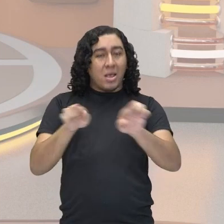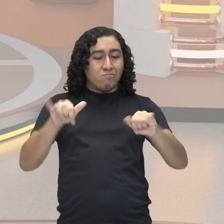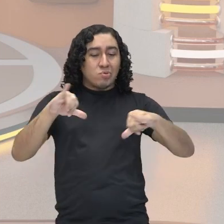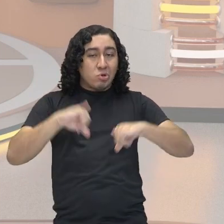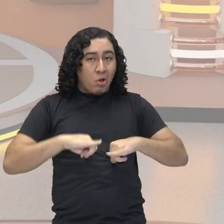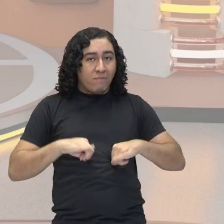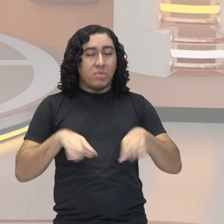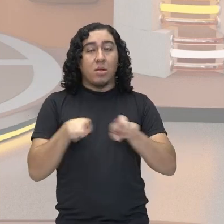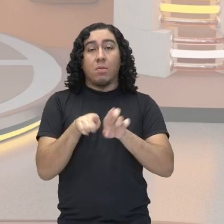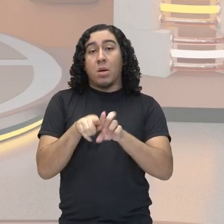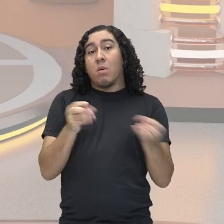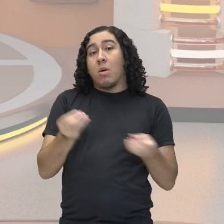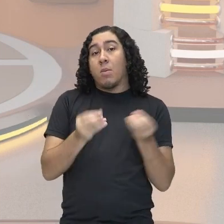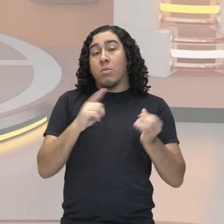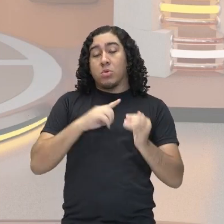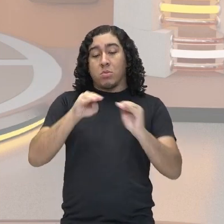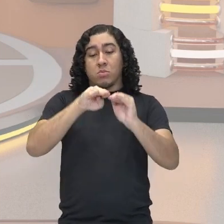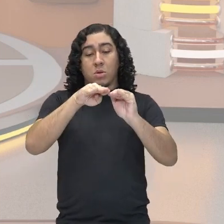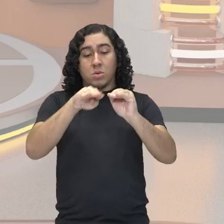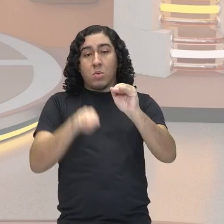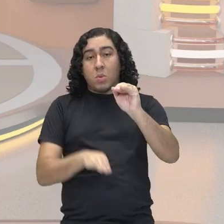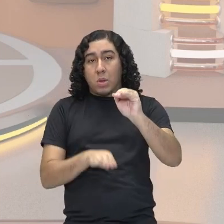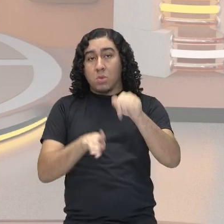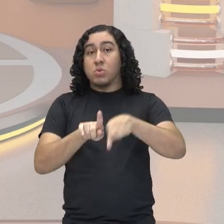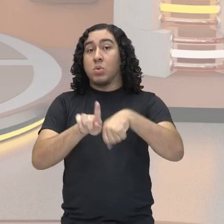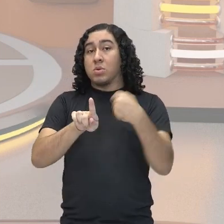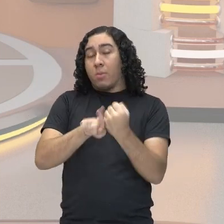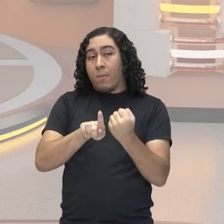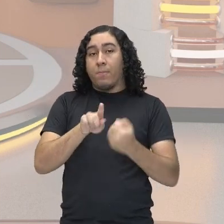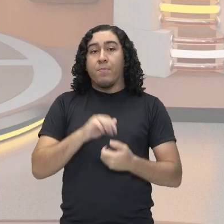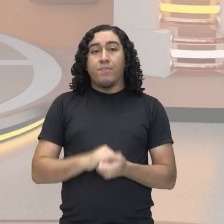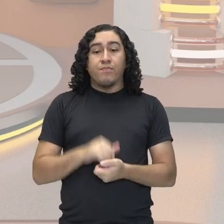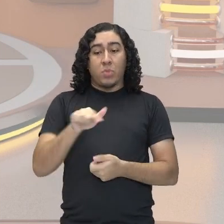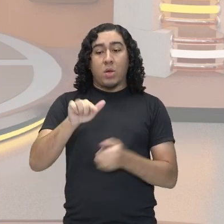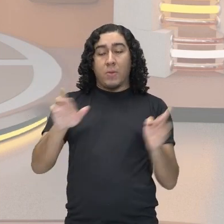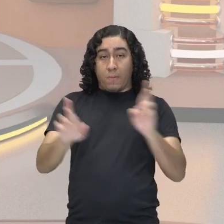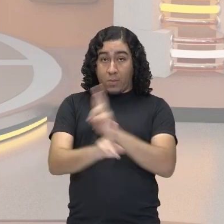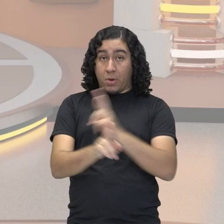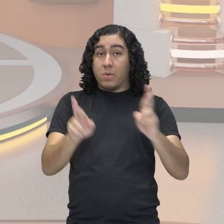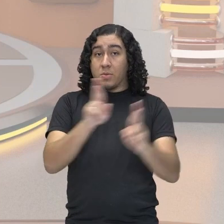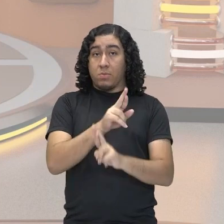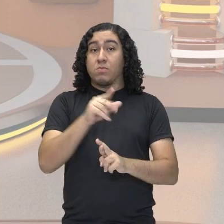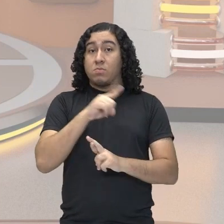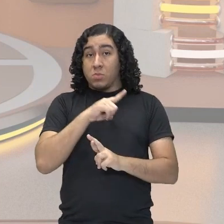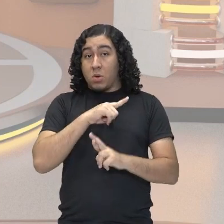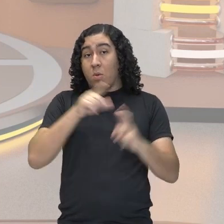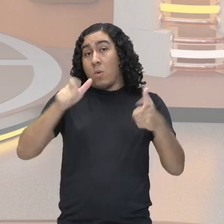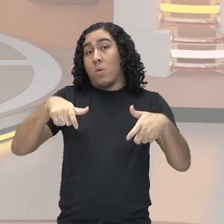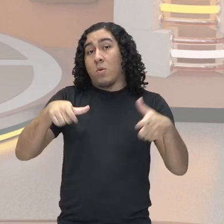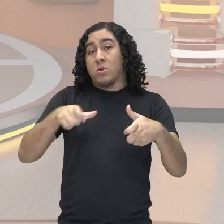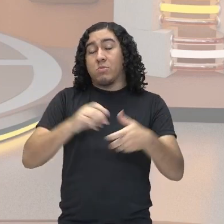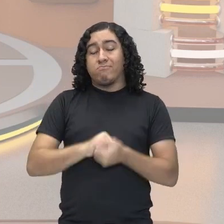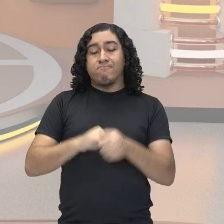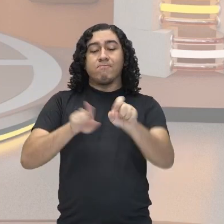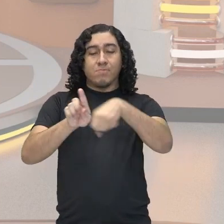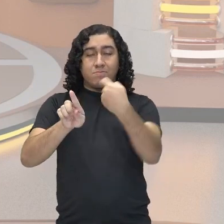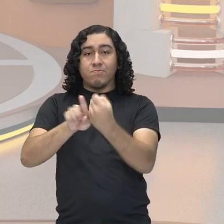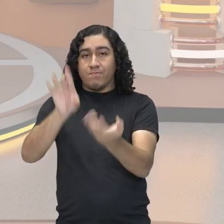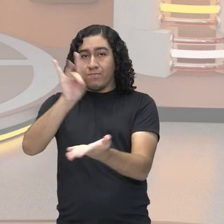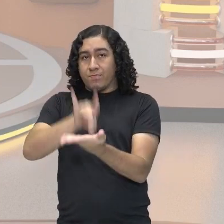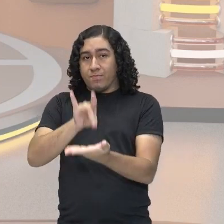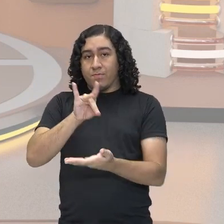questão da desigualdade social, com essa relação que se dá aí dentro da sociedade.